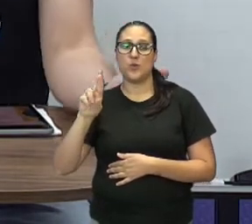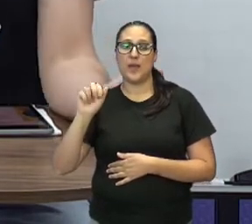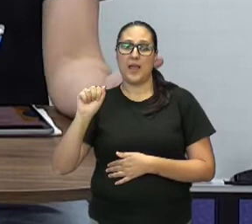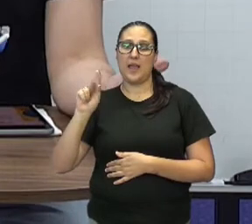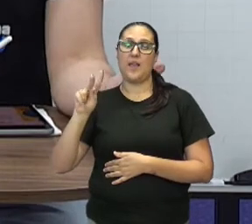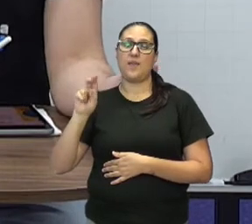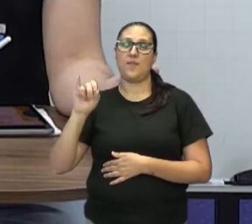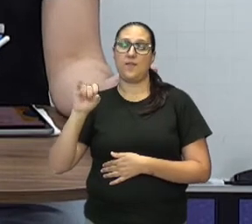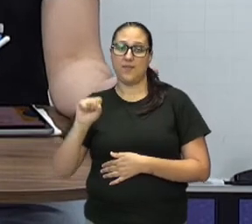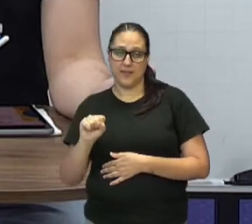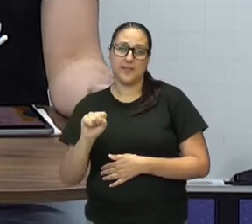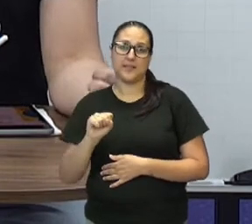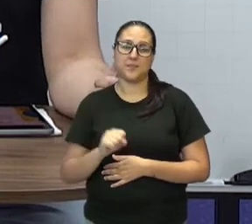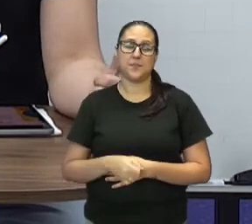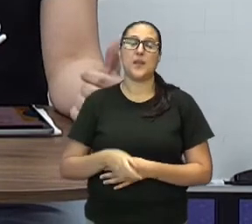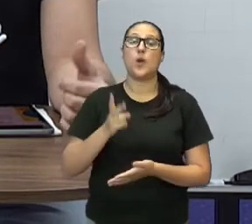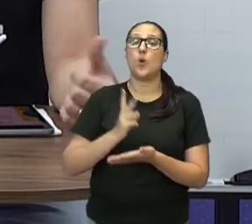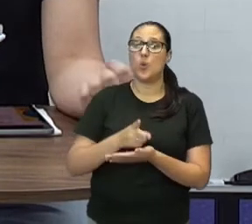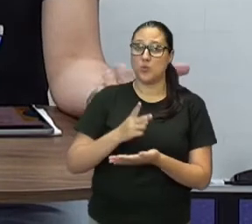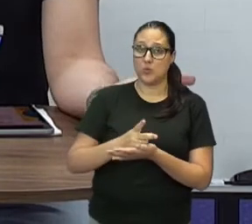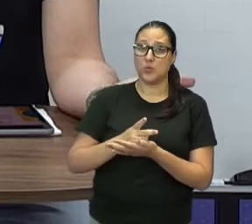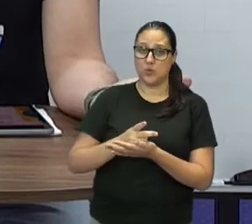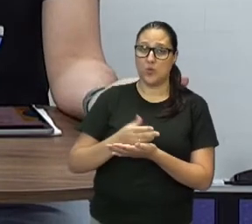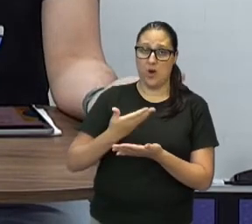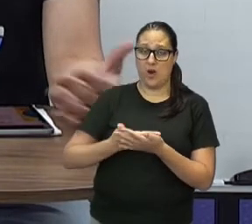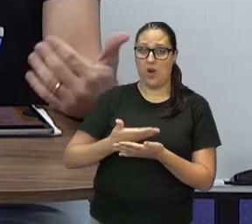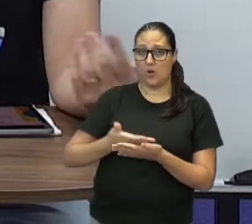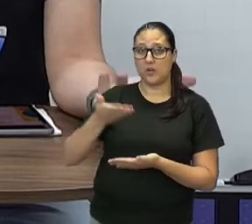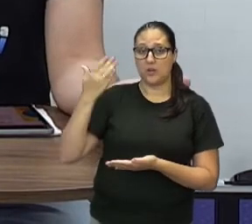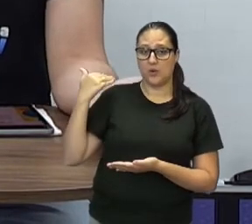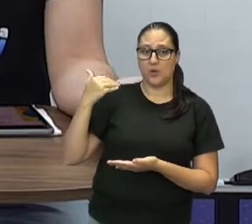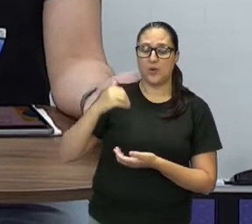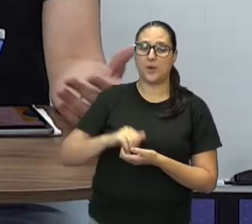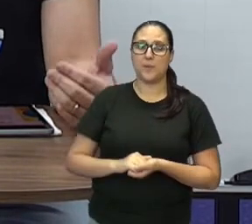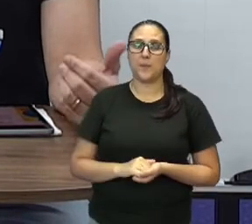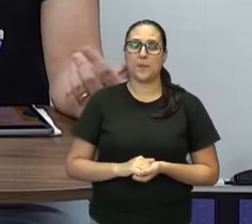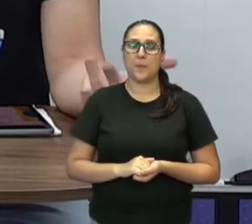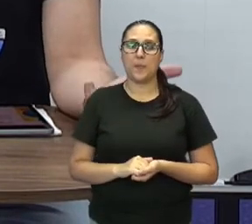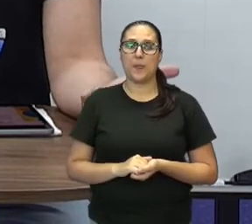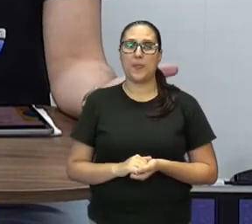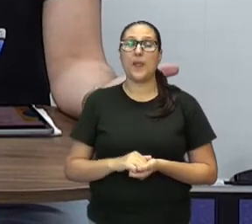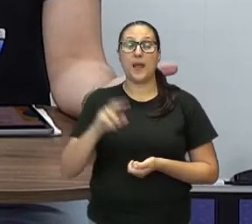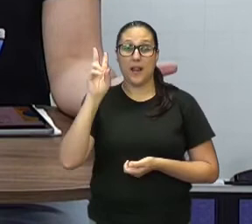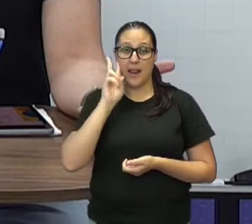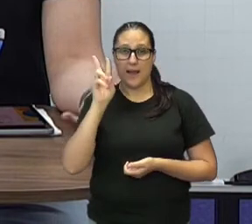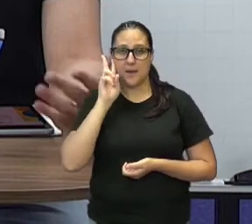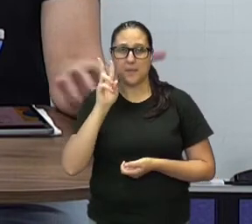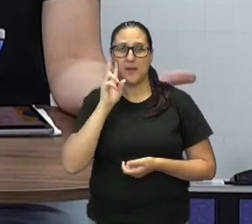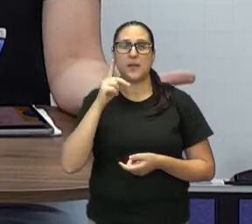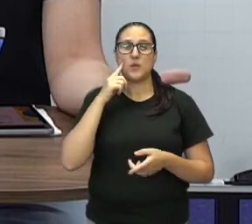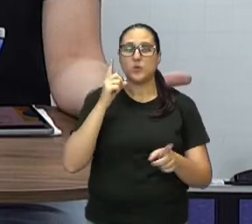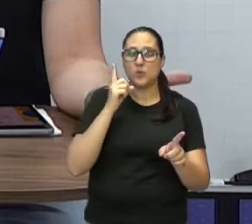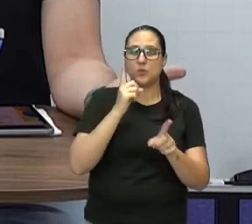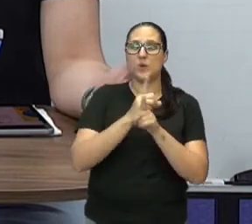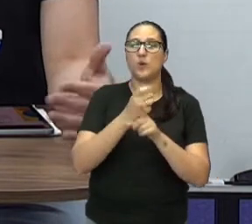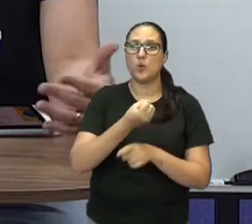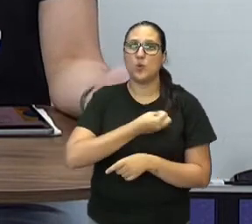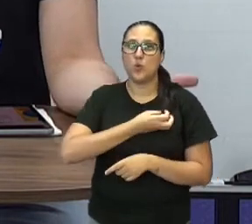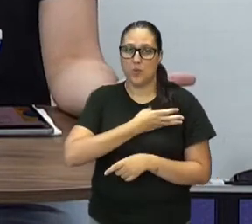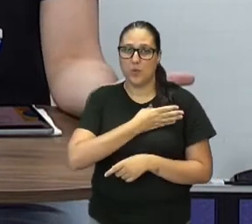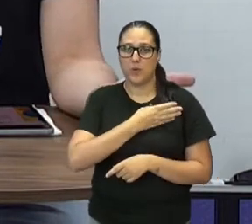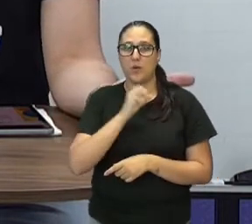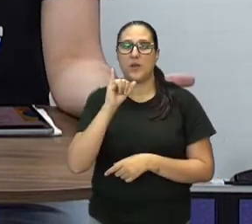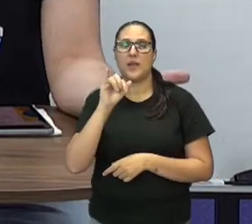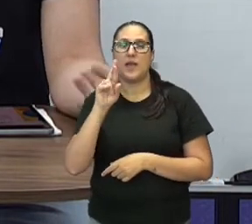então, continuando a nossa aula anterior, lembra que os pitagóricos descobriram lá um número irracional ao tentar calcular a